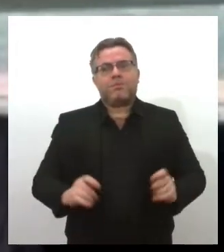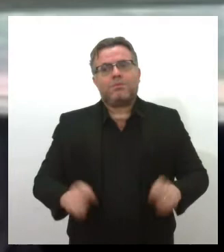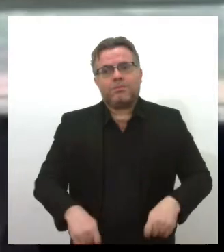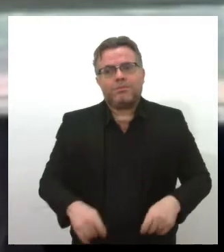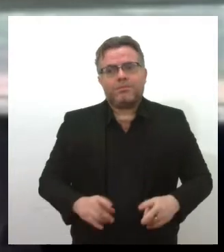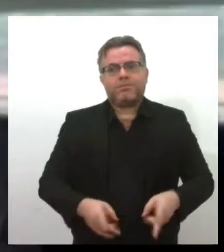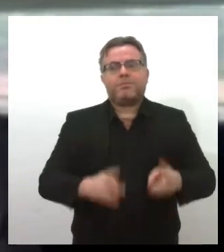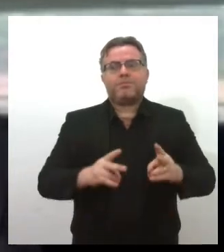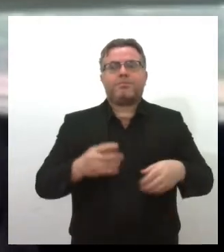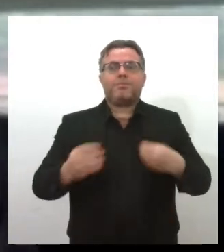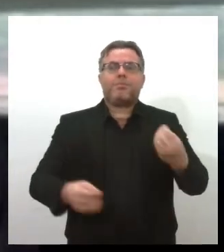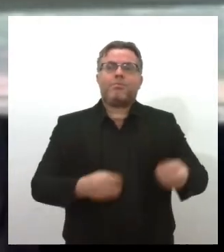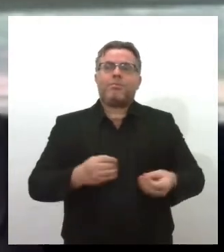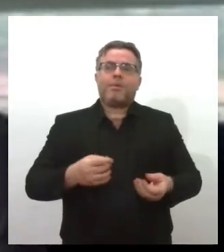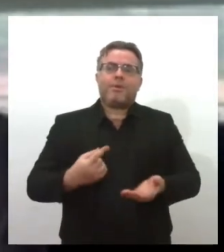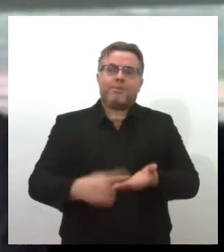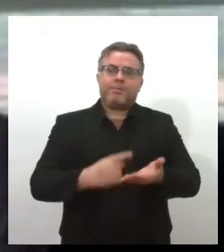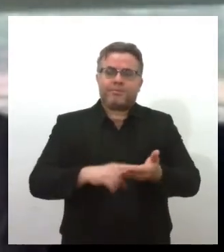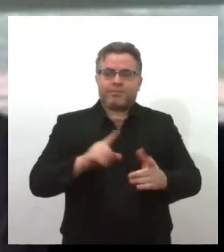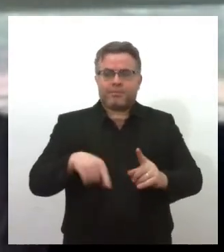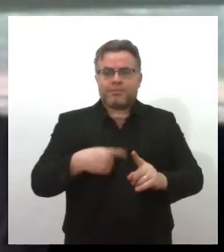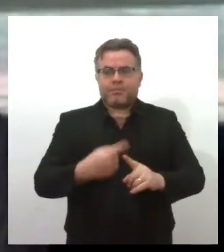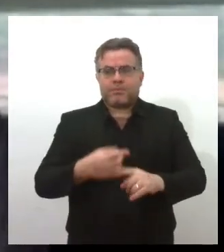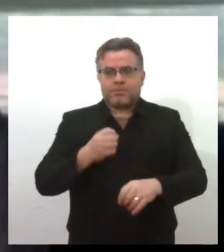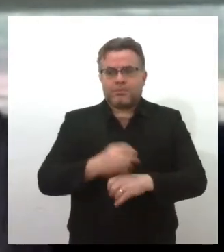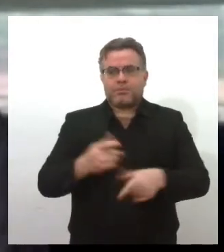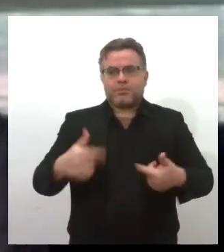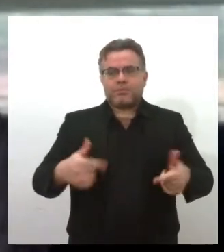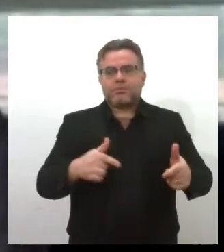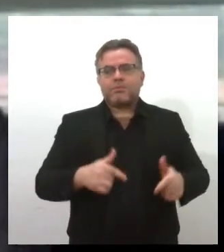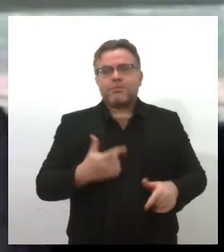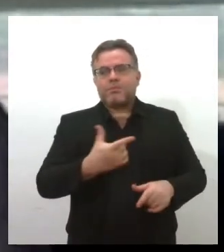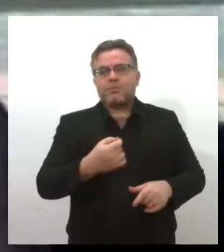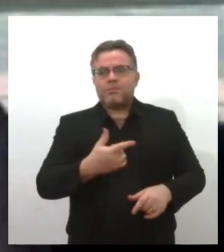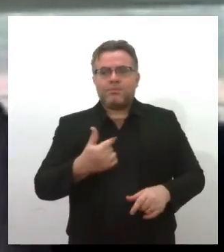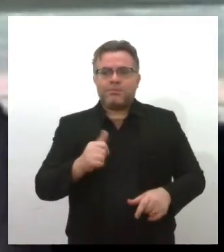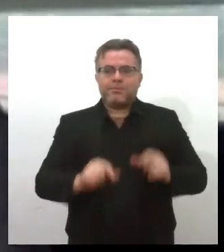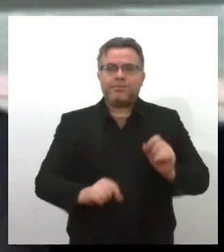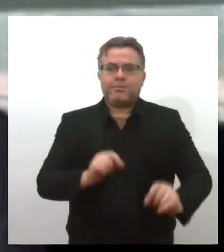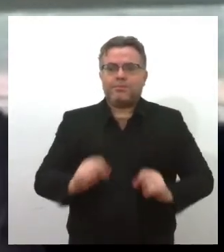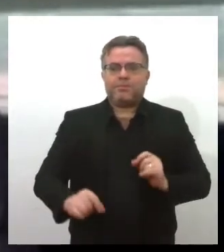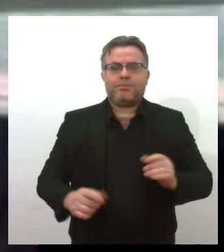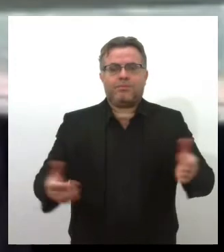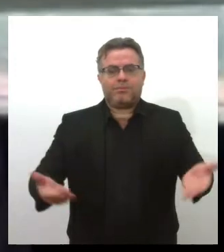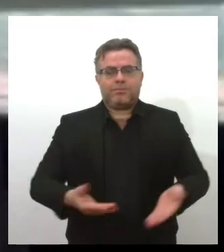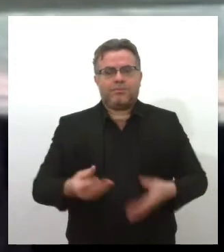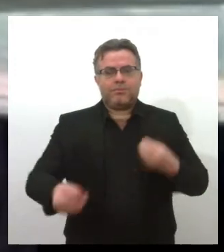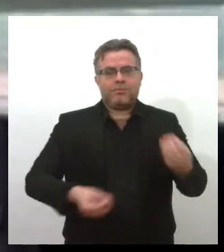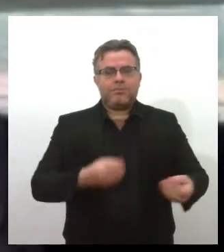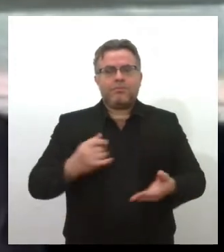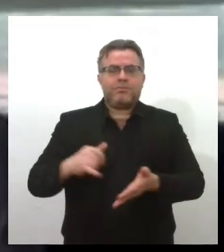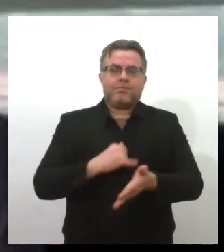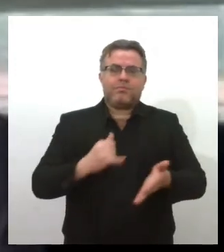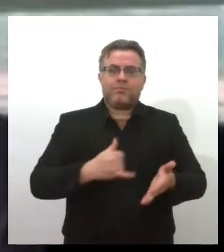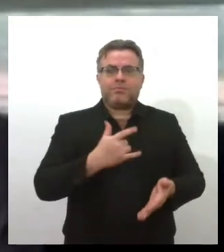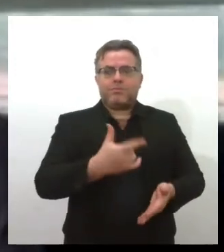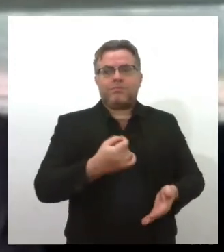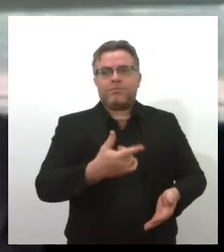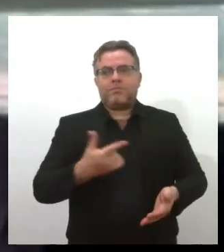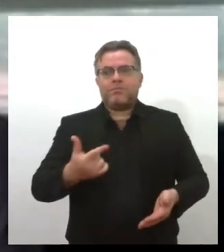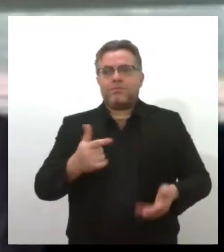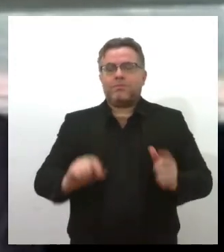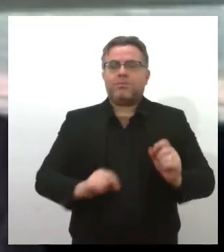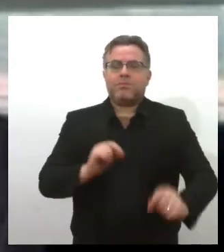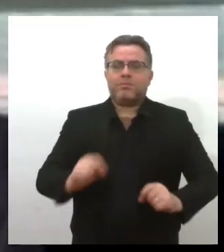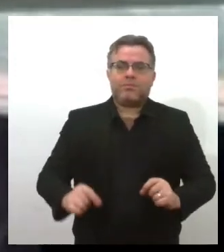para o Estado, gera emprego. E o Edital Centelha 2021 agora, com previsão de contratação em 2022, vem para isso.